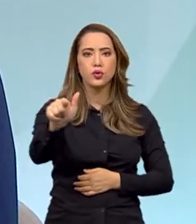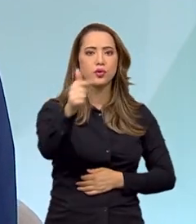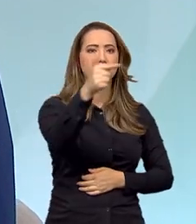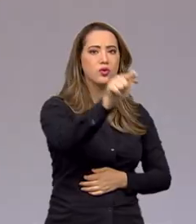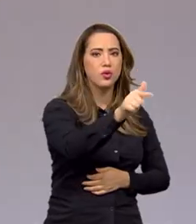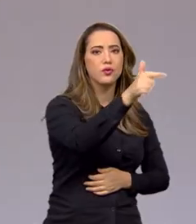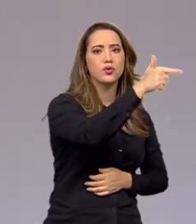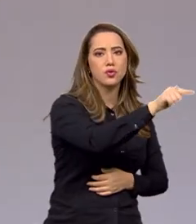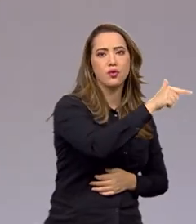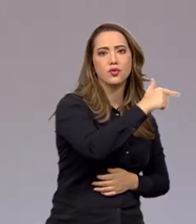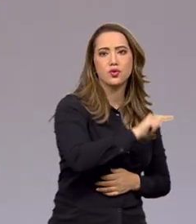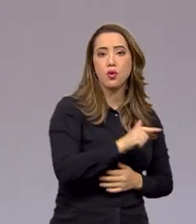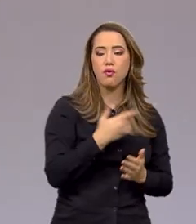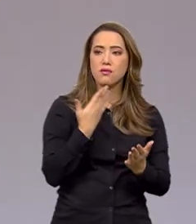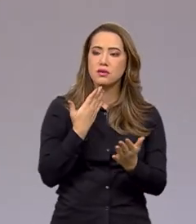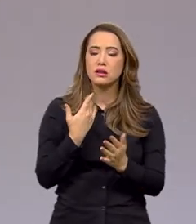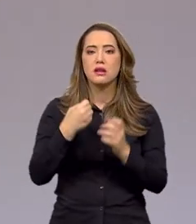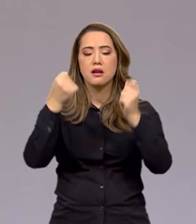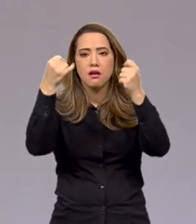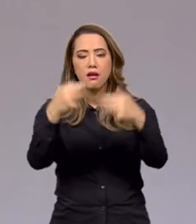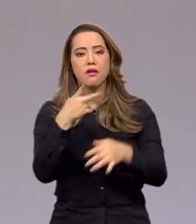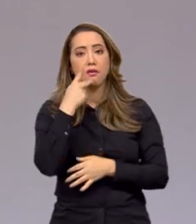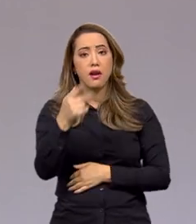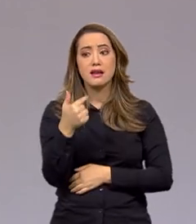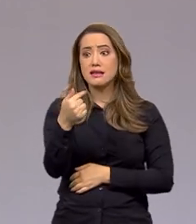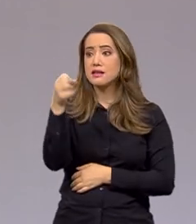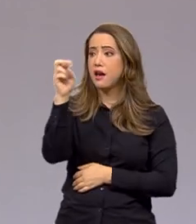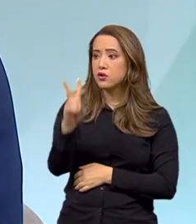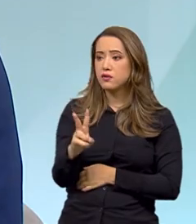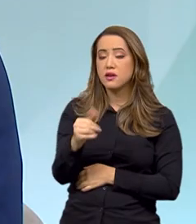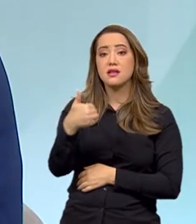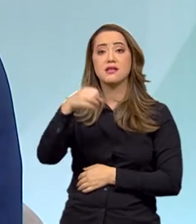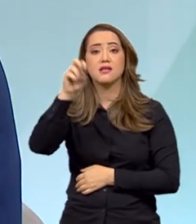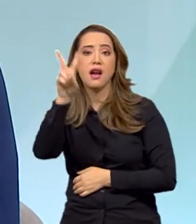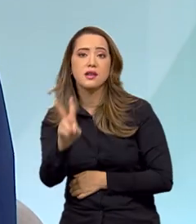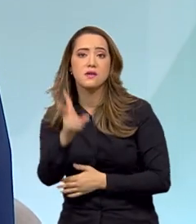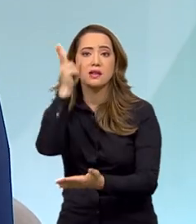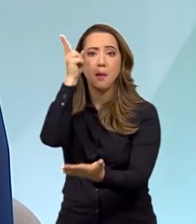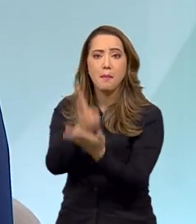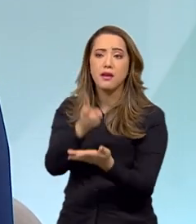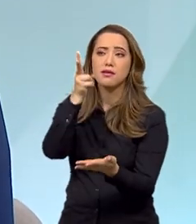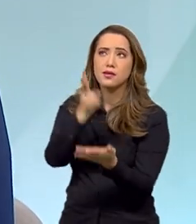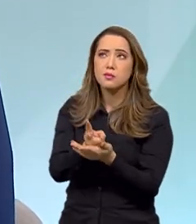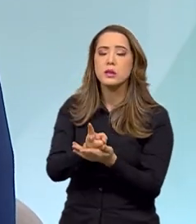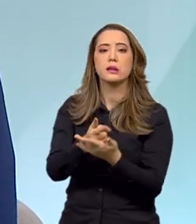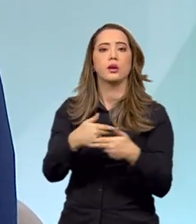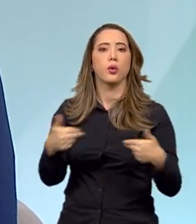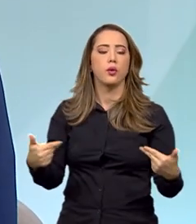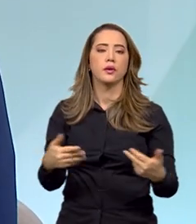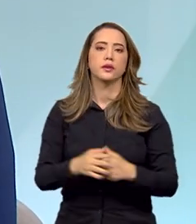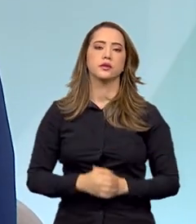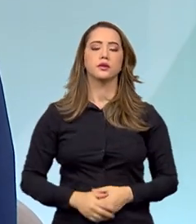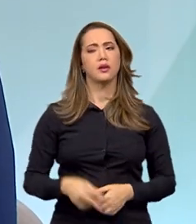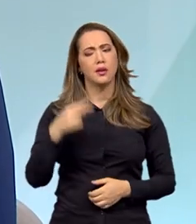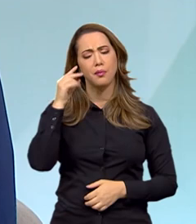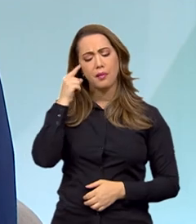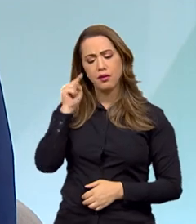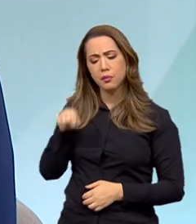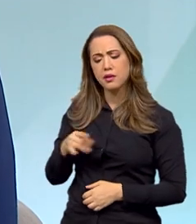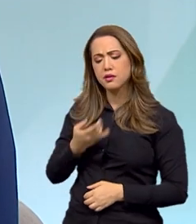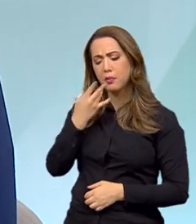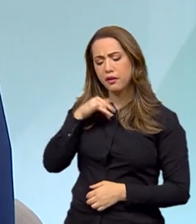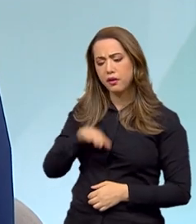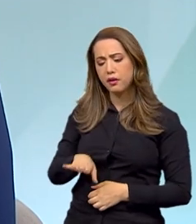ela vai ter que repetir o que aconteceu com ela de 7 a 10 vezes. Agora, você imagina uma criança revivendo uma